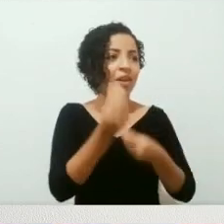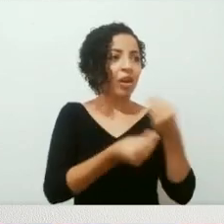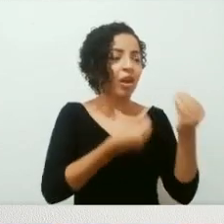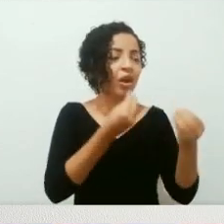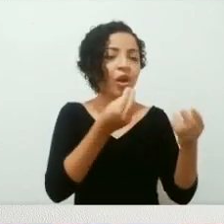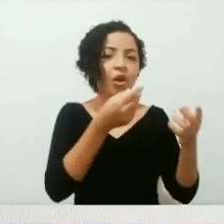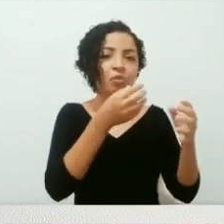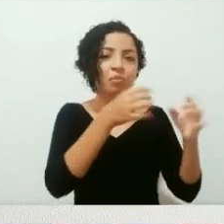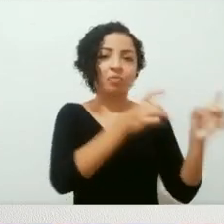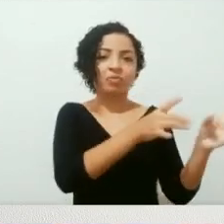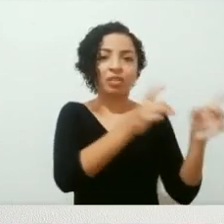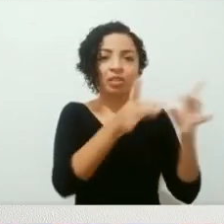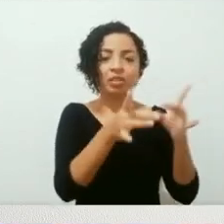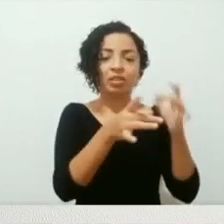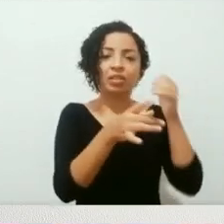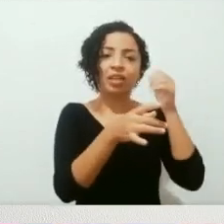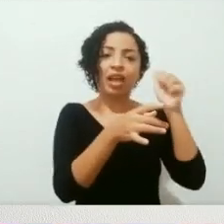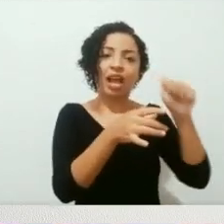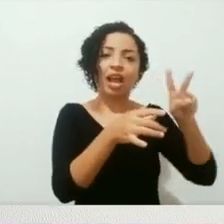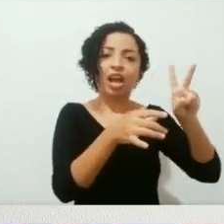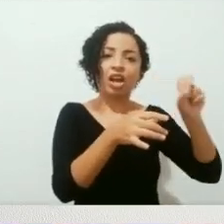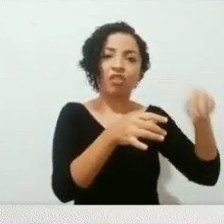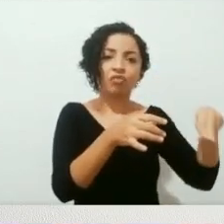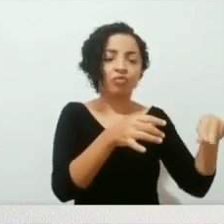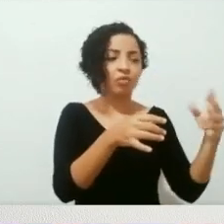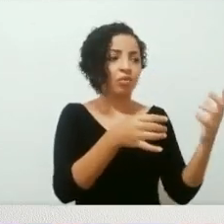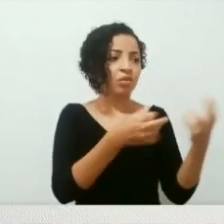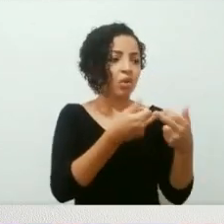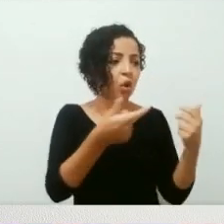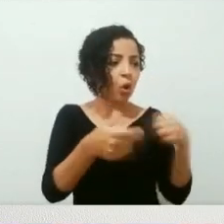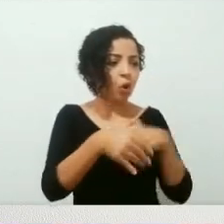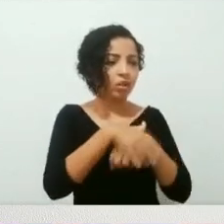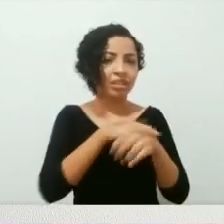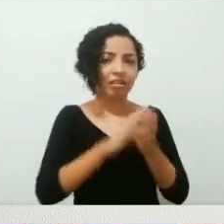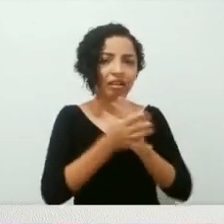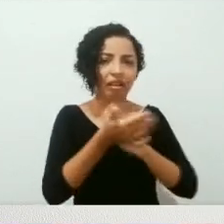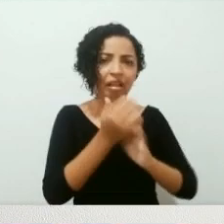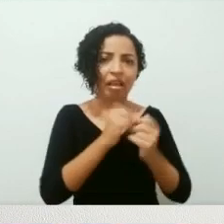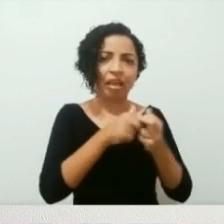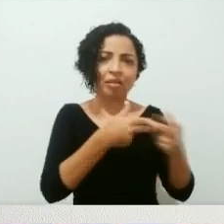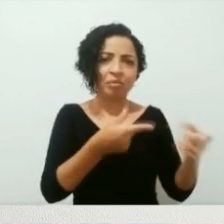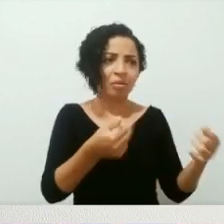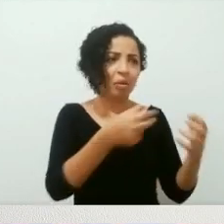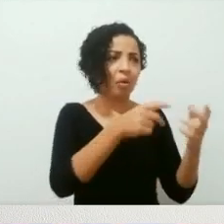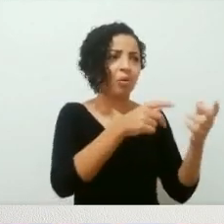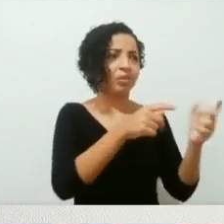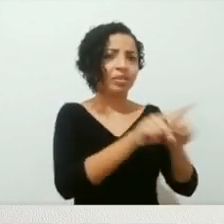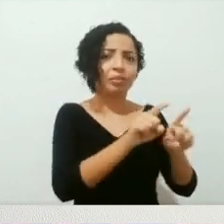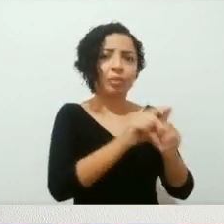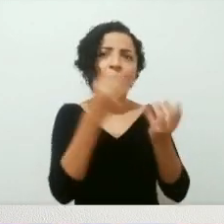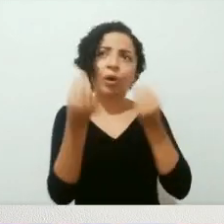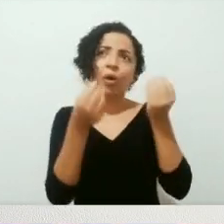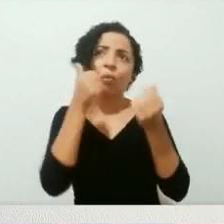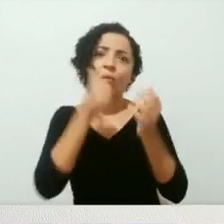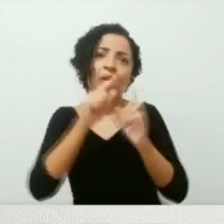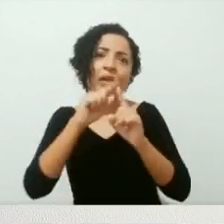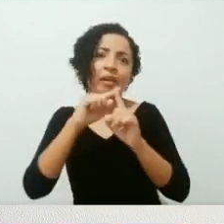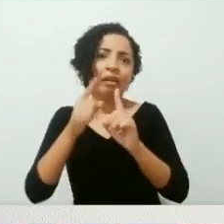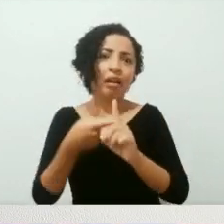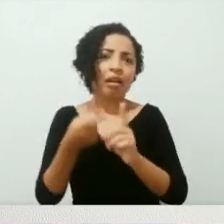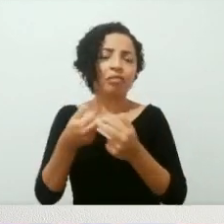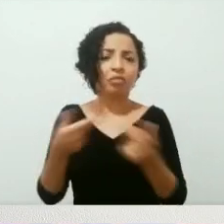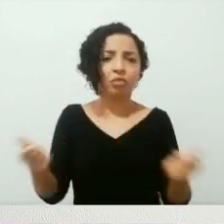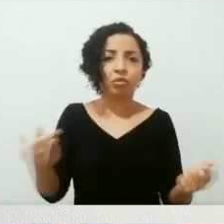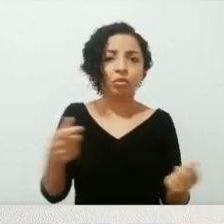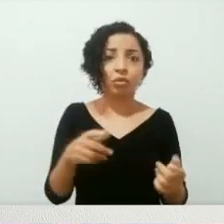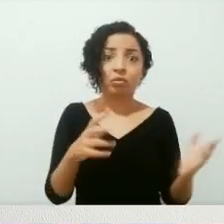esperança não sabia, como a mulher fica grávida, como se utiliza cremes, ou até mesmo ela conta a história de pessoas anônimas, como um